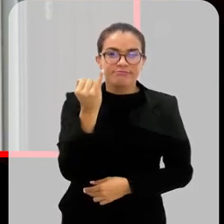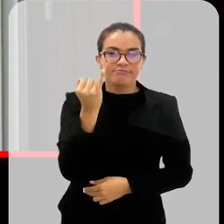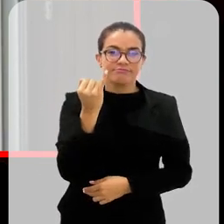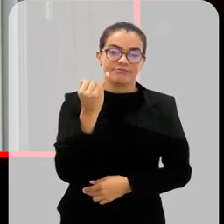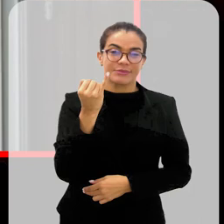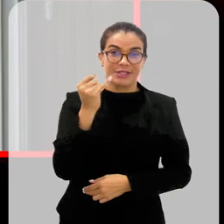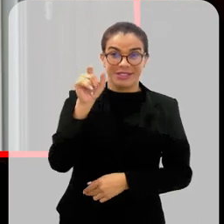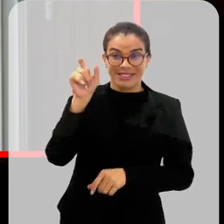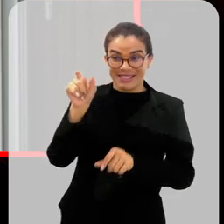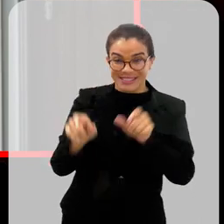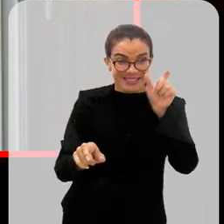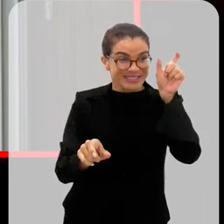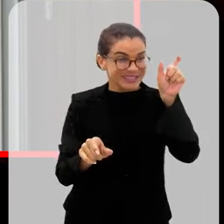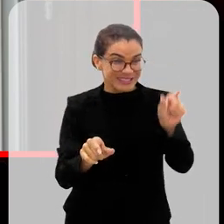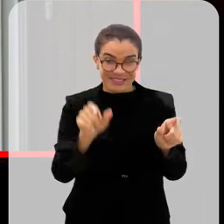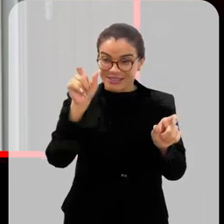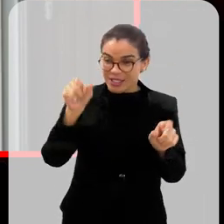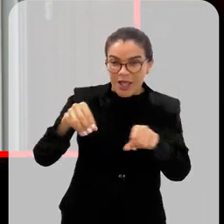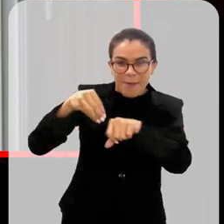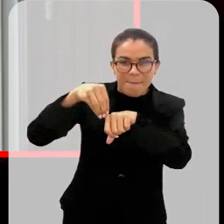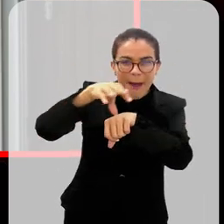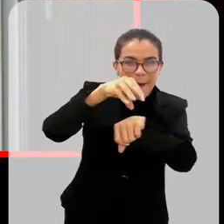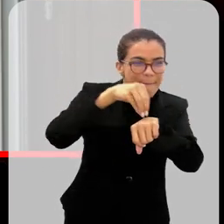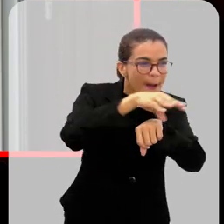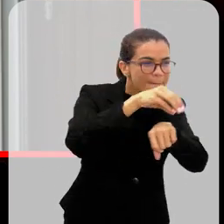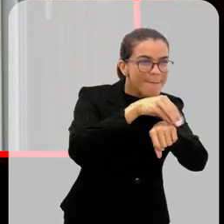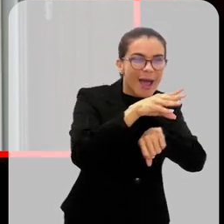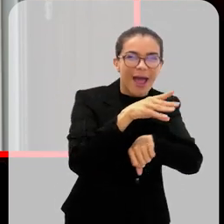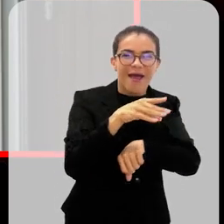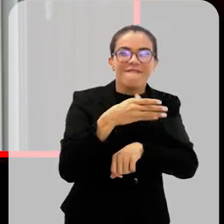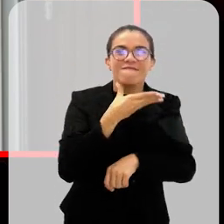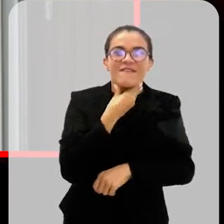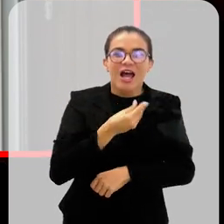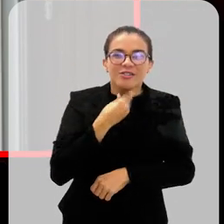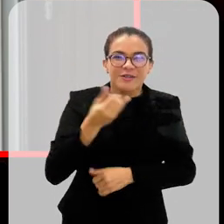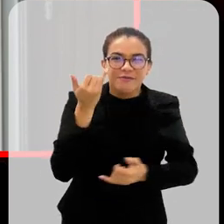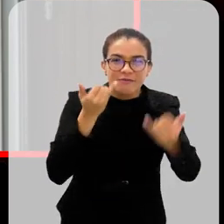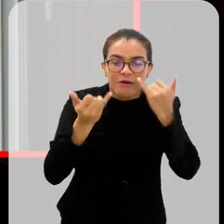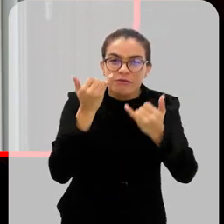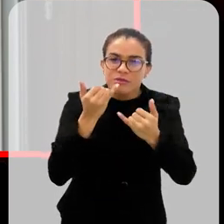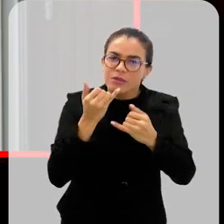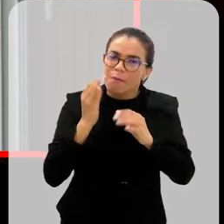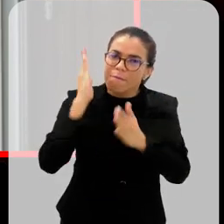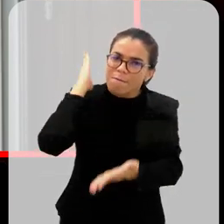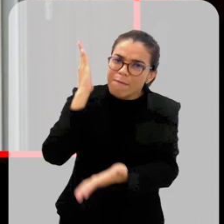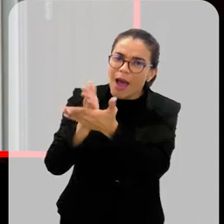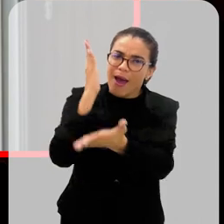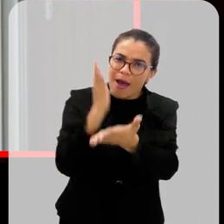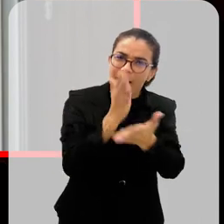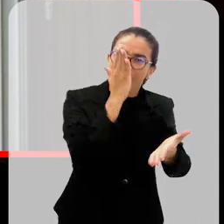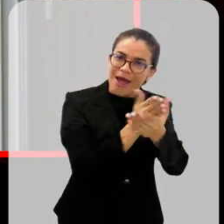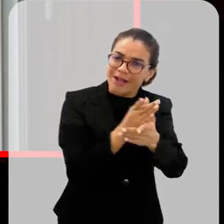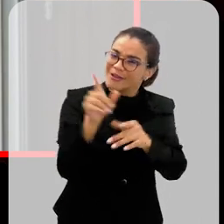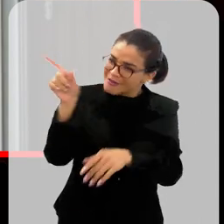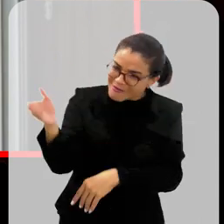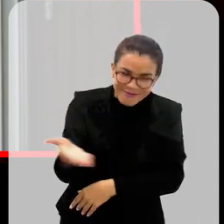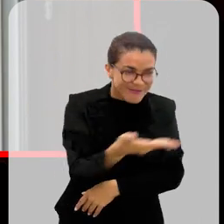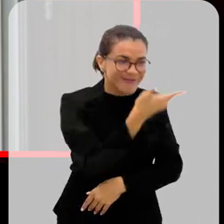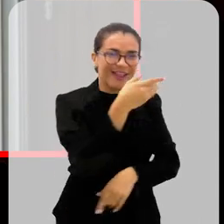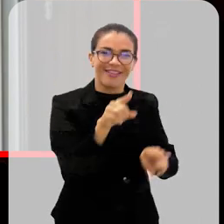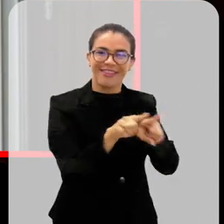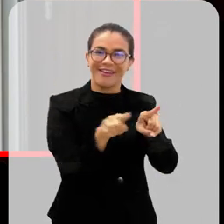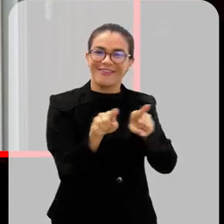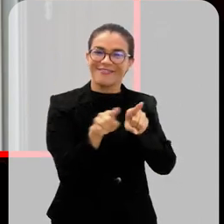inclusive, que essas pessoas que promovem fakes parem de fazer isso, possam ir lá também se